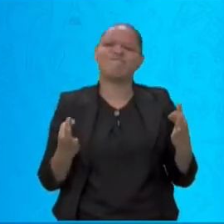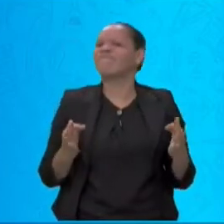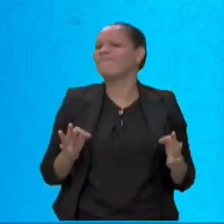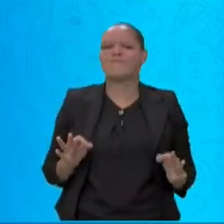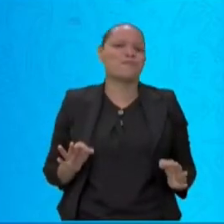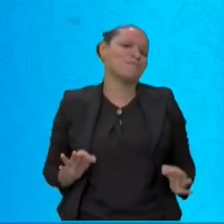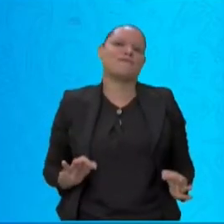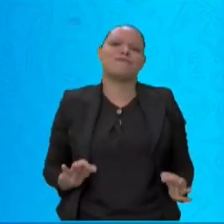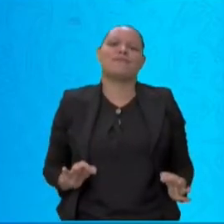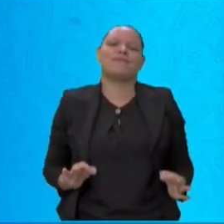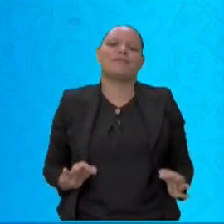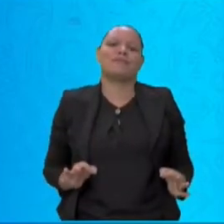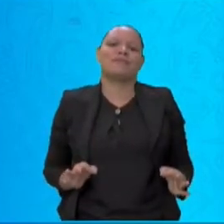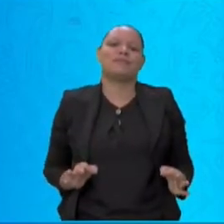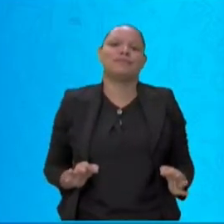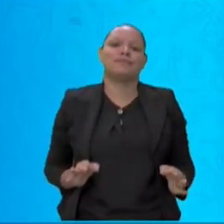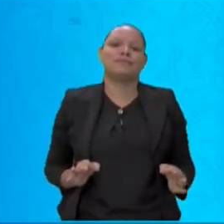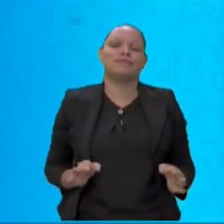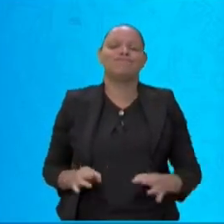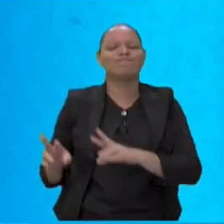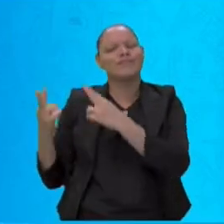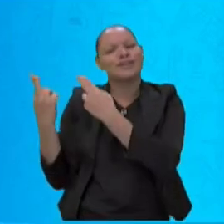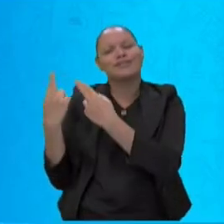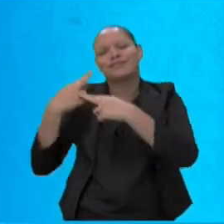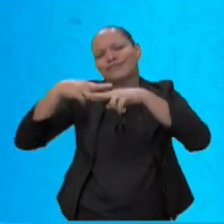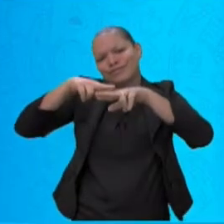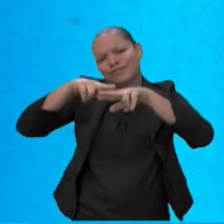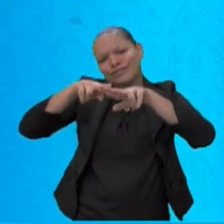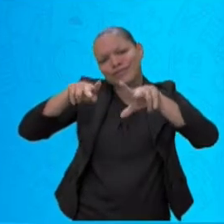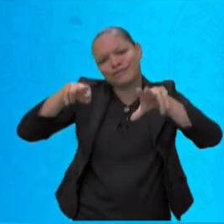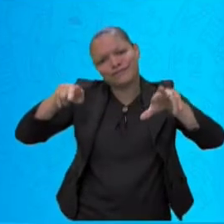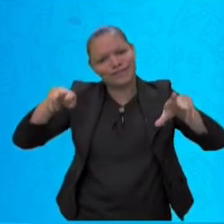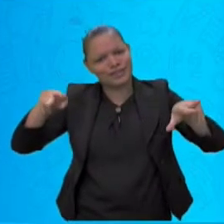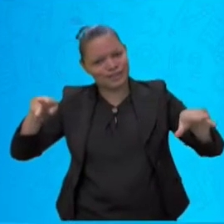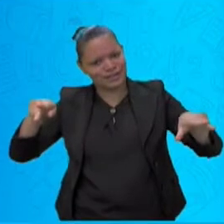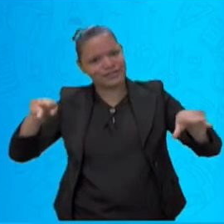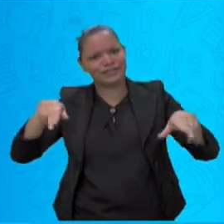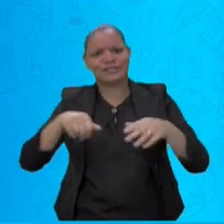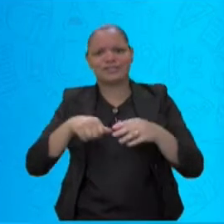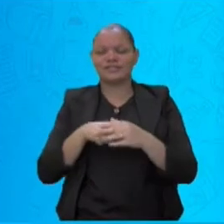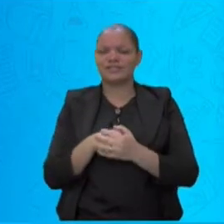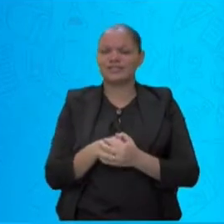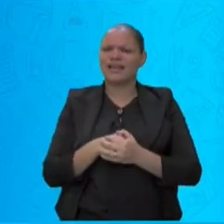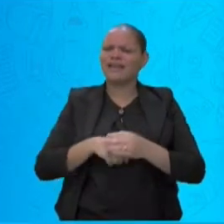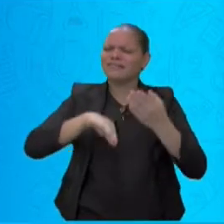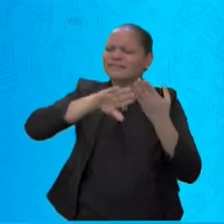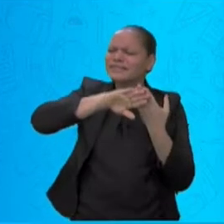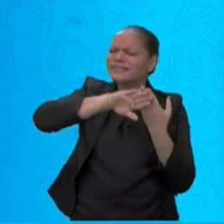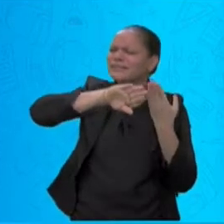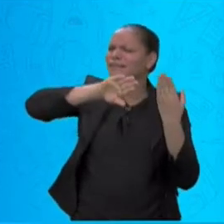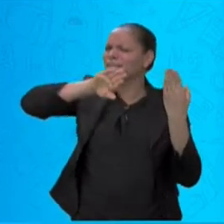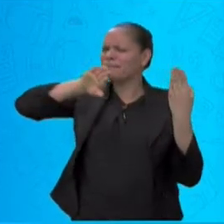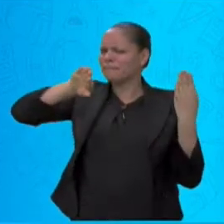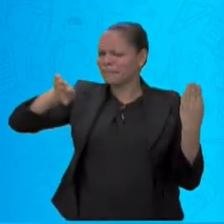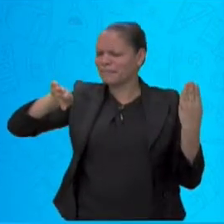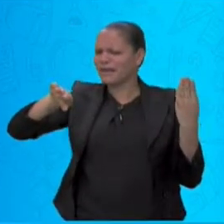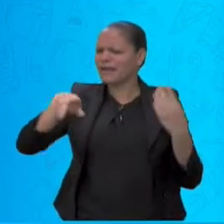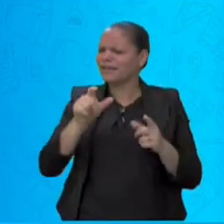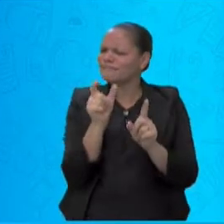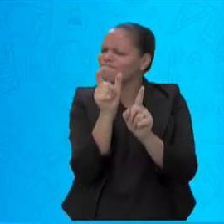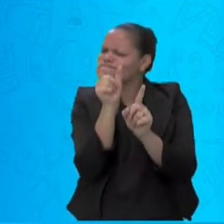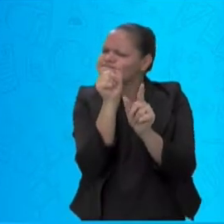contrário do perfeito, o encontro consonantal, quando a gente faz a separação das sílabas,